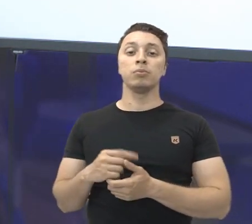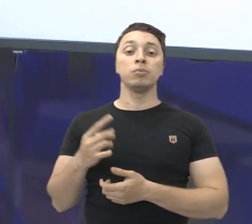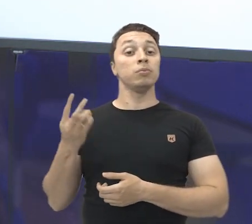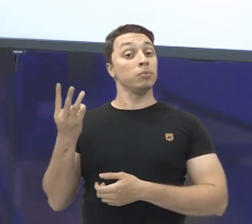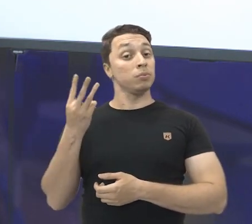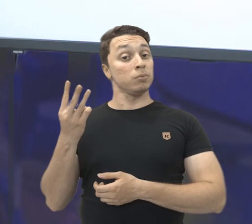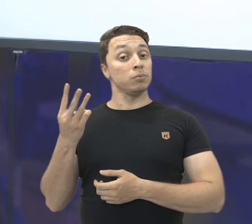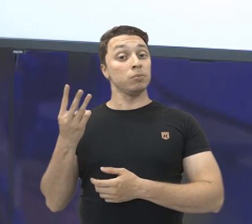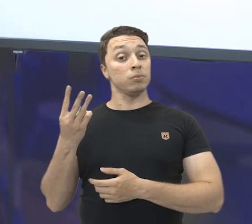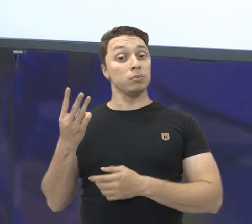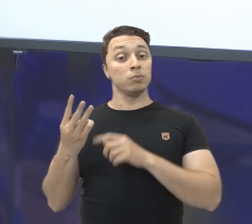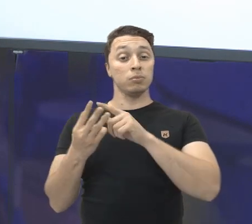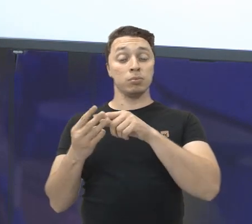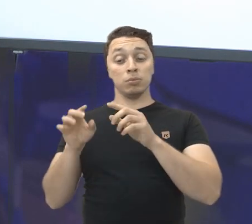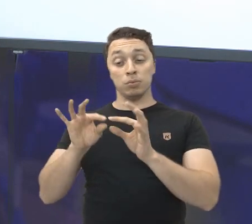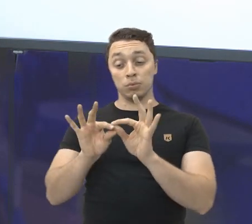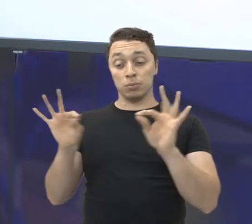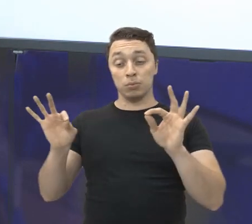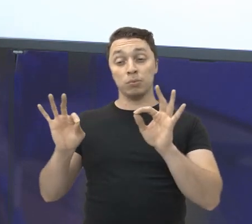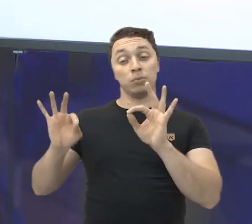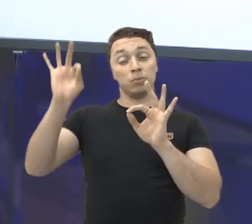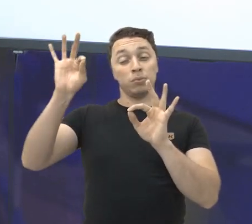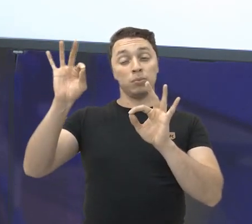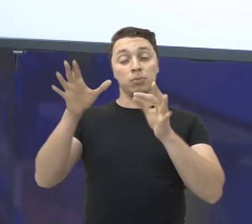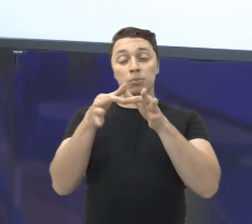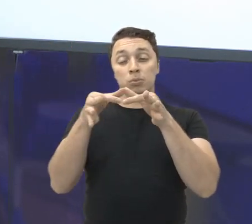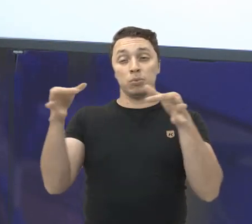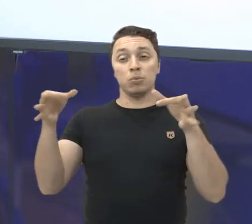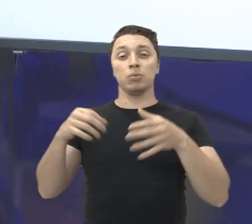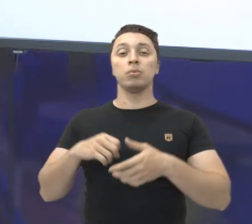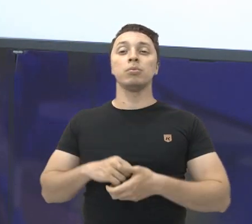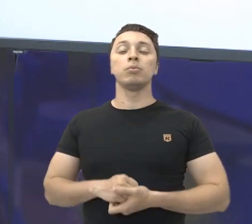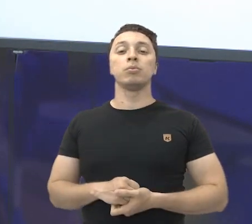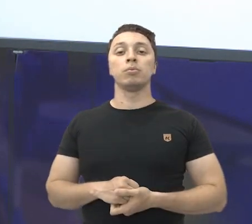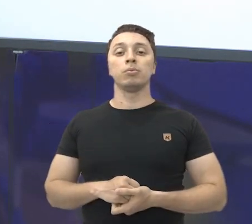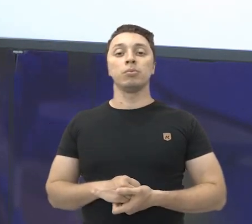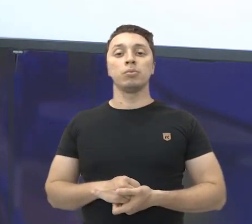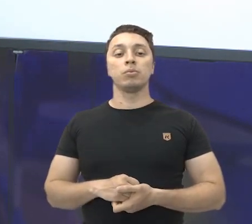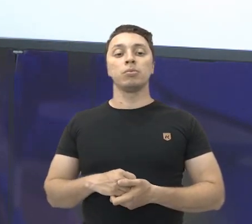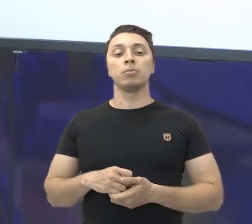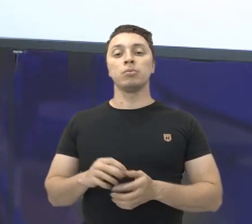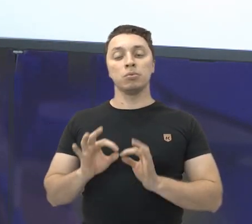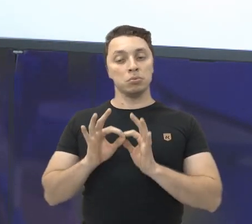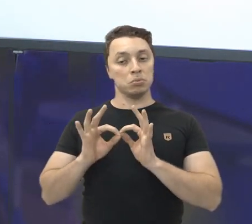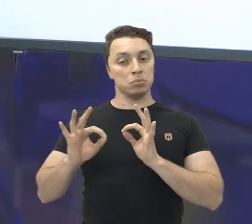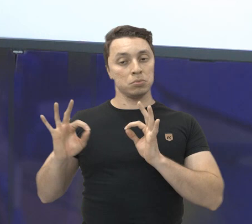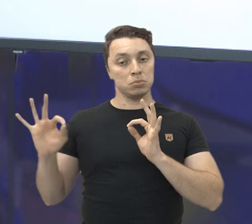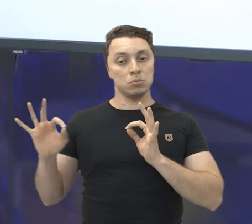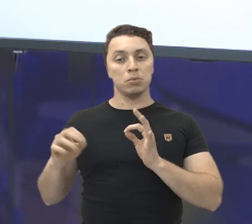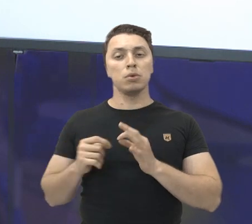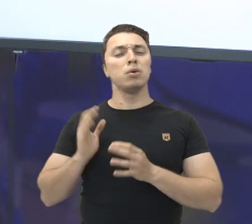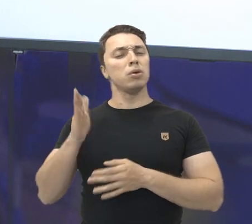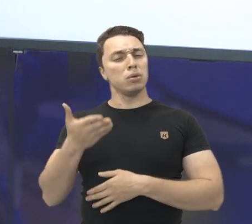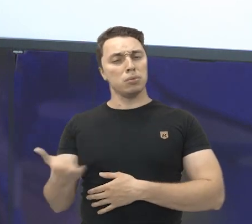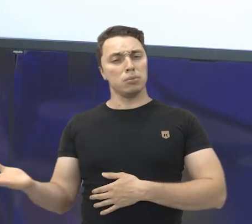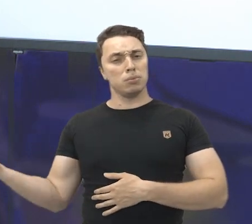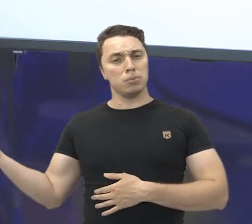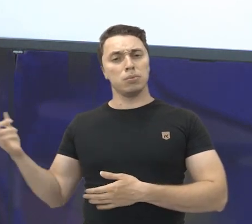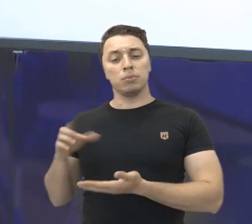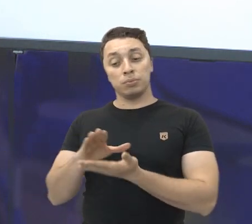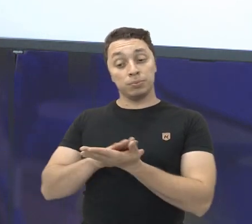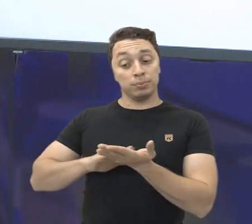Largura, altura e comprimento. Tá? Aqui eu tenho a forma geométrica espacial. Já aqui eu tenho uma